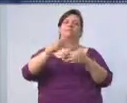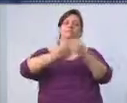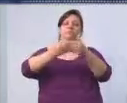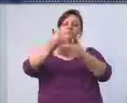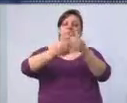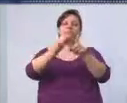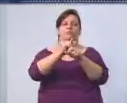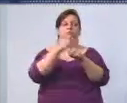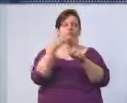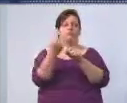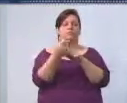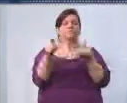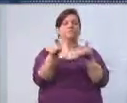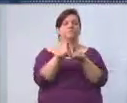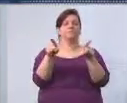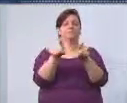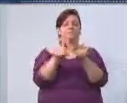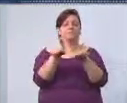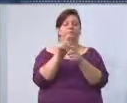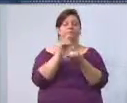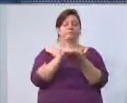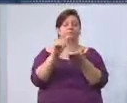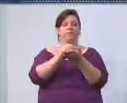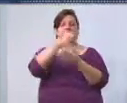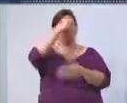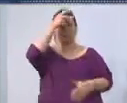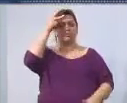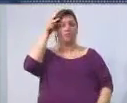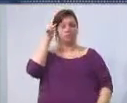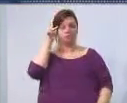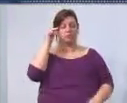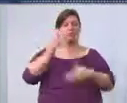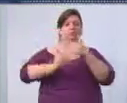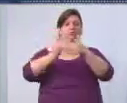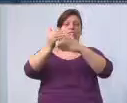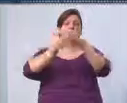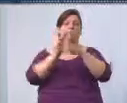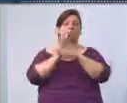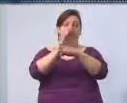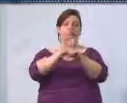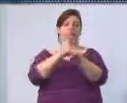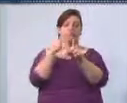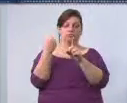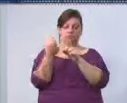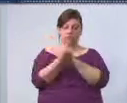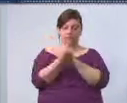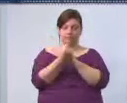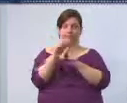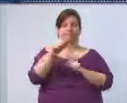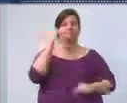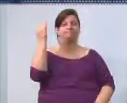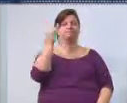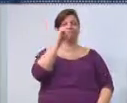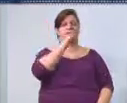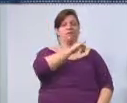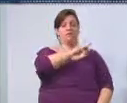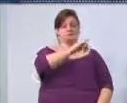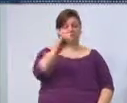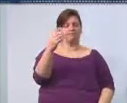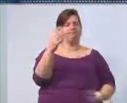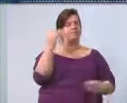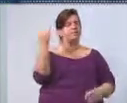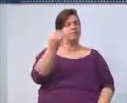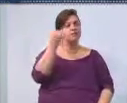e à Secretaria Municipal de Desenvolvimento e Assistência Social. Importante dizer, mas muito